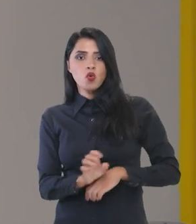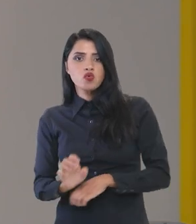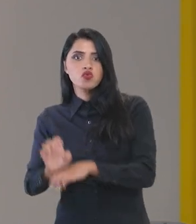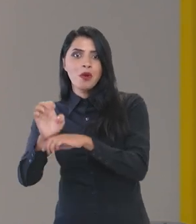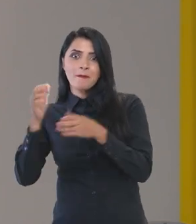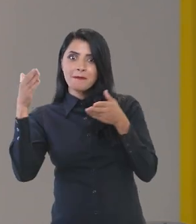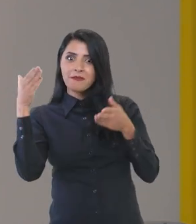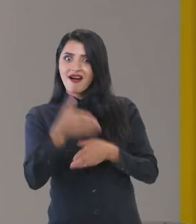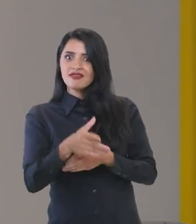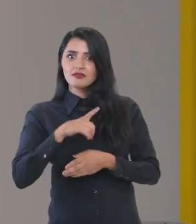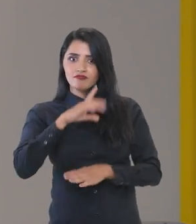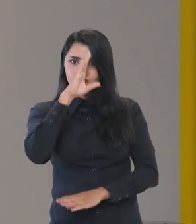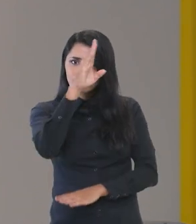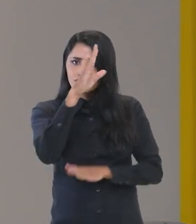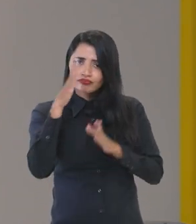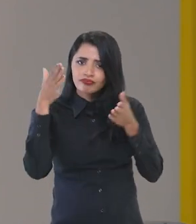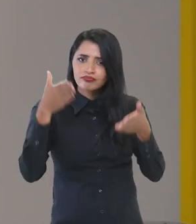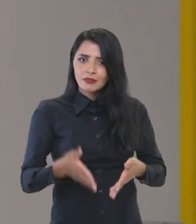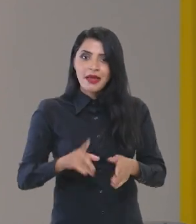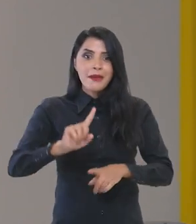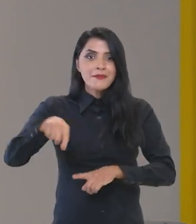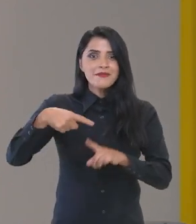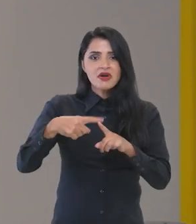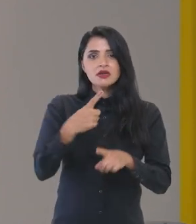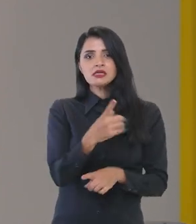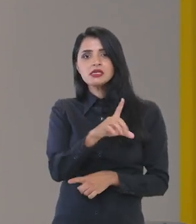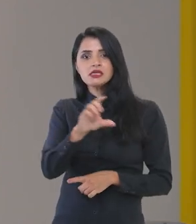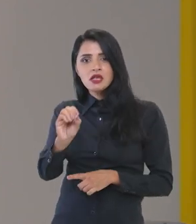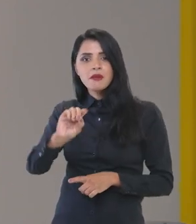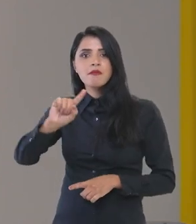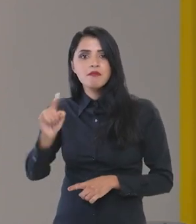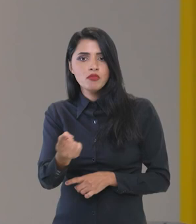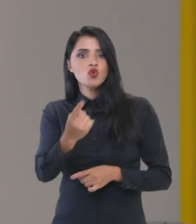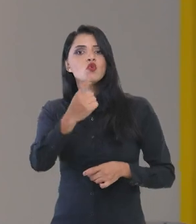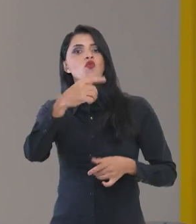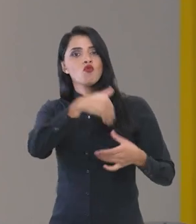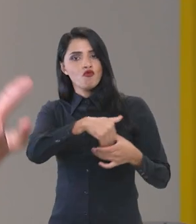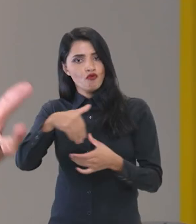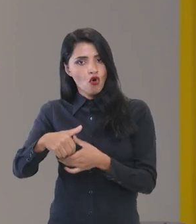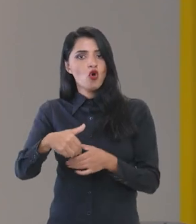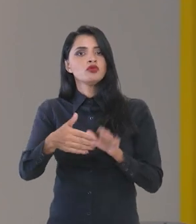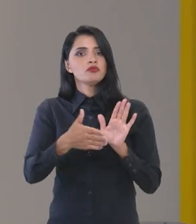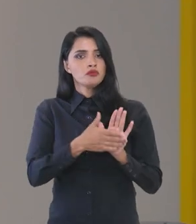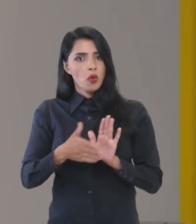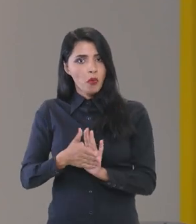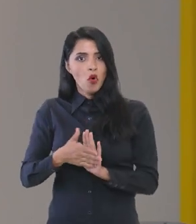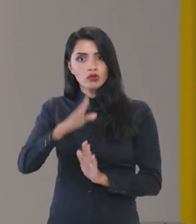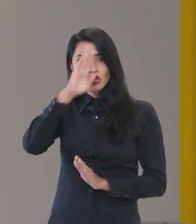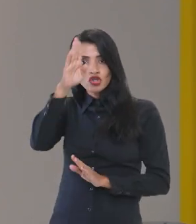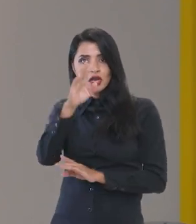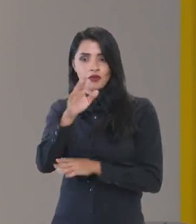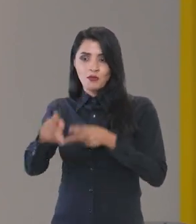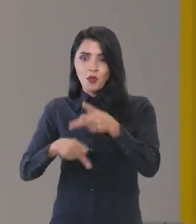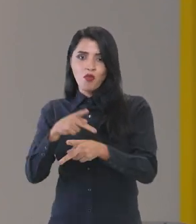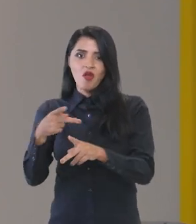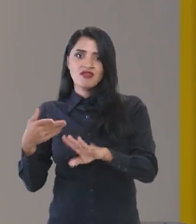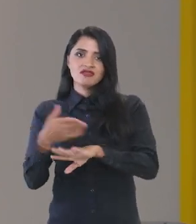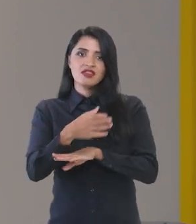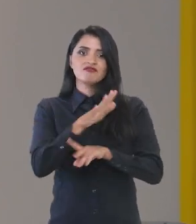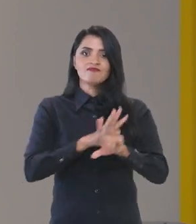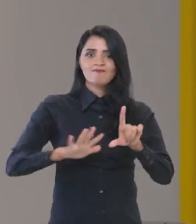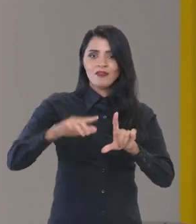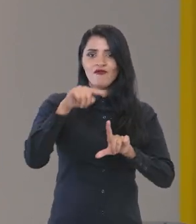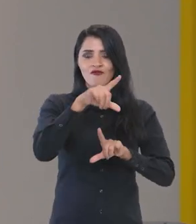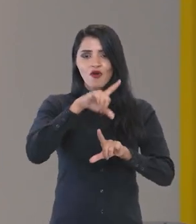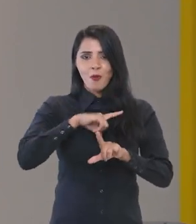participando diretamente e mais de 100 mil votos em propostas diretas colhidas pela população na plataforma